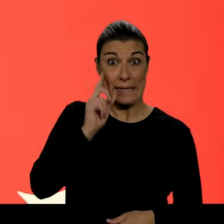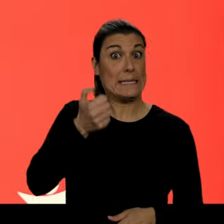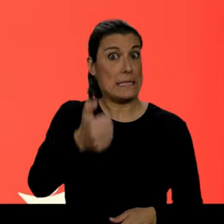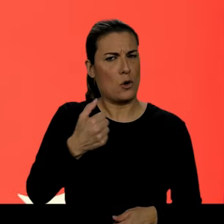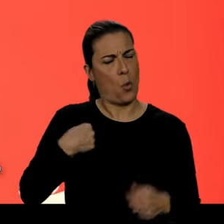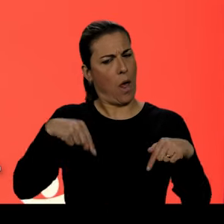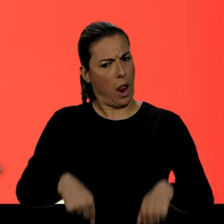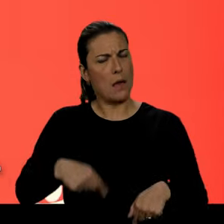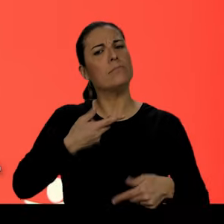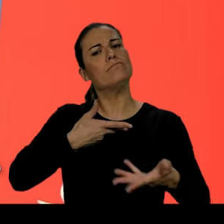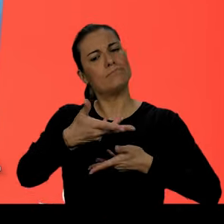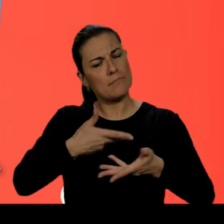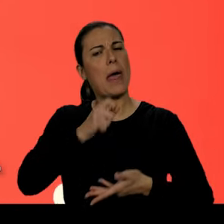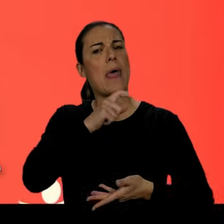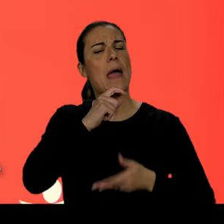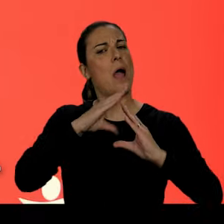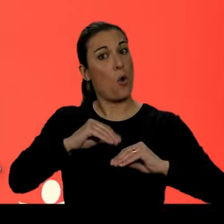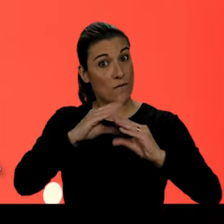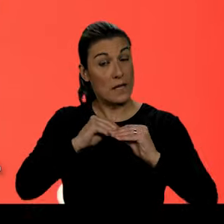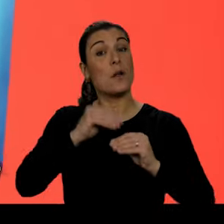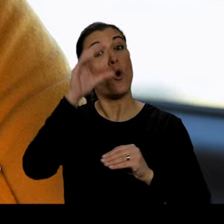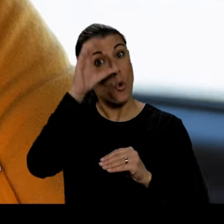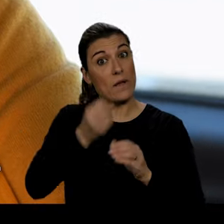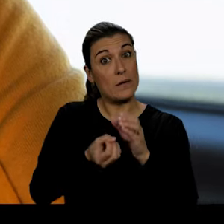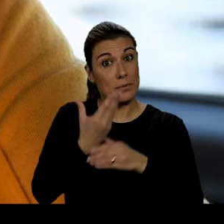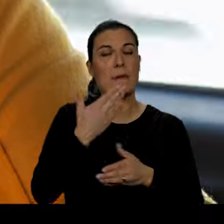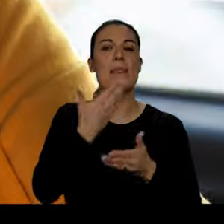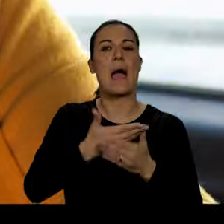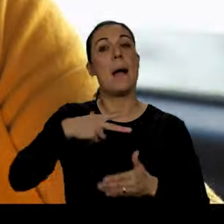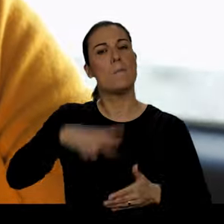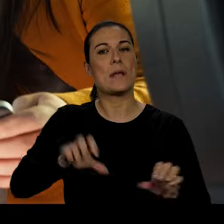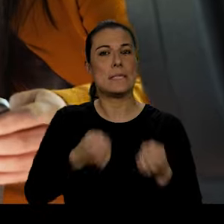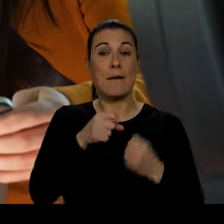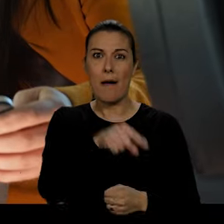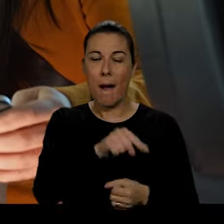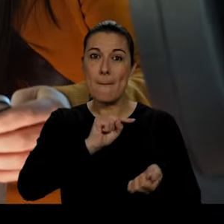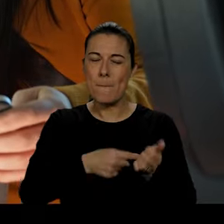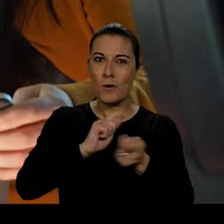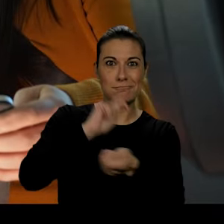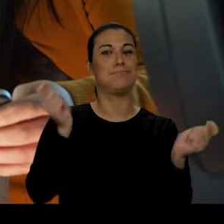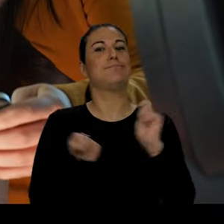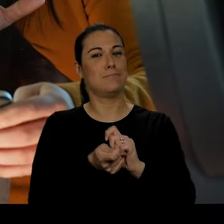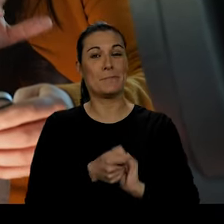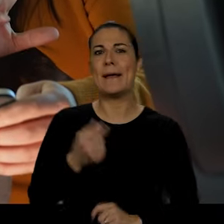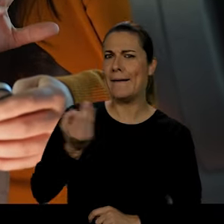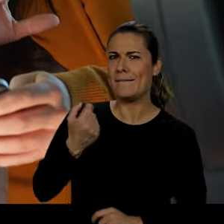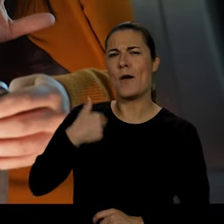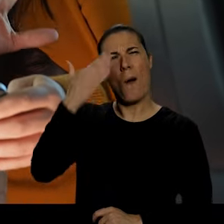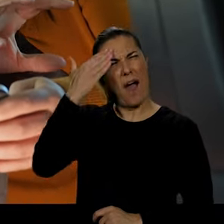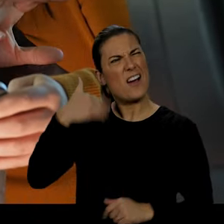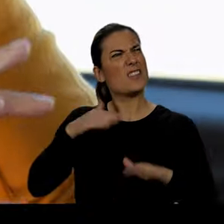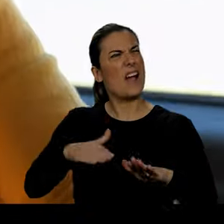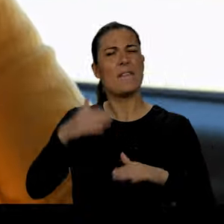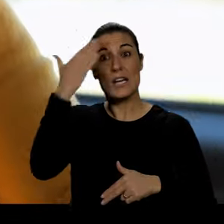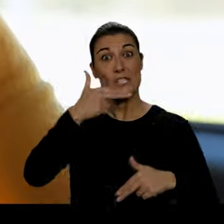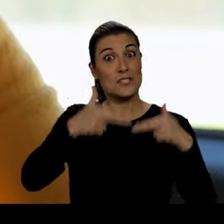conversar sobre um governo que possa salvar o país. É, ponto de viragem. Eu acho que estava num jantar de campanha, não sei se é